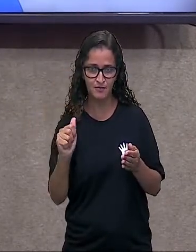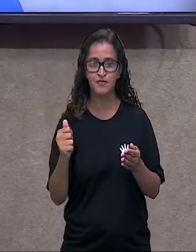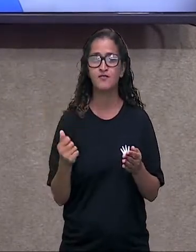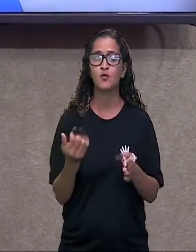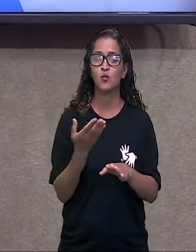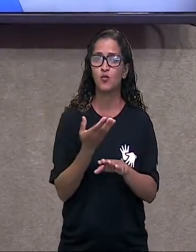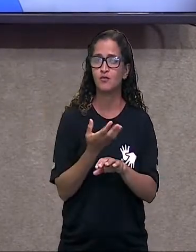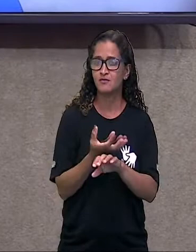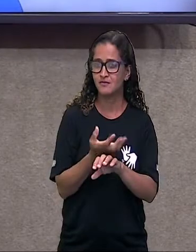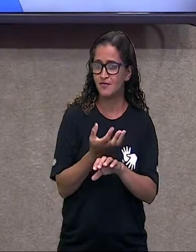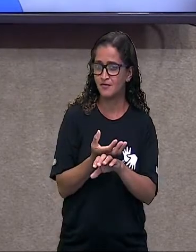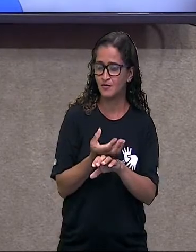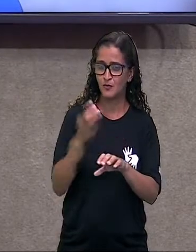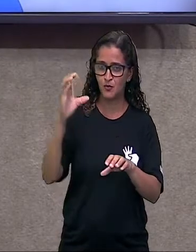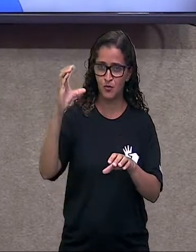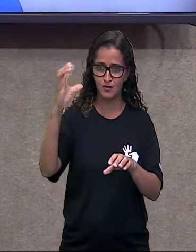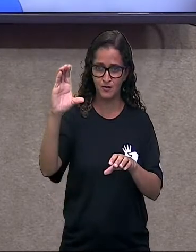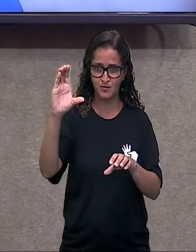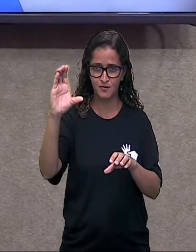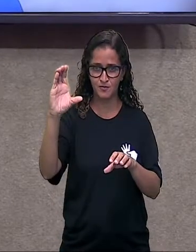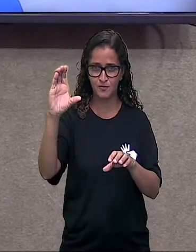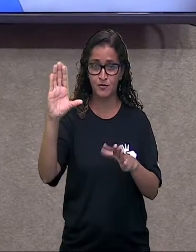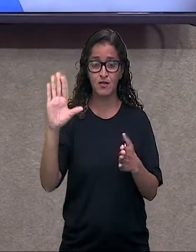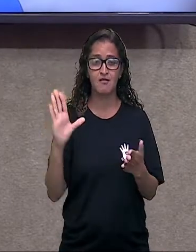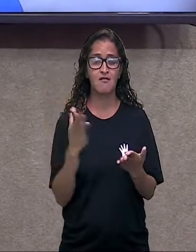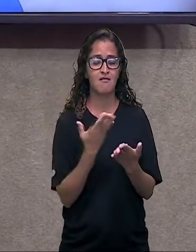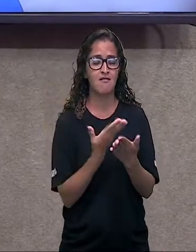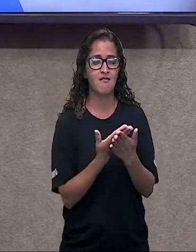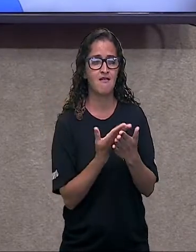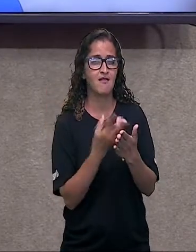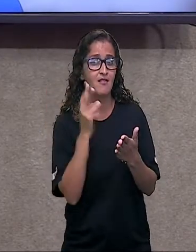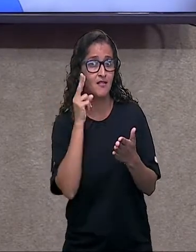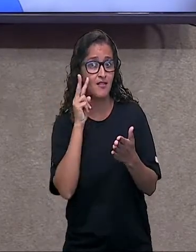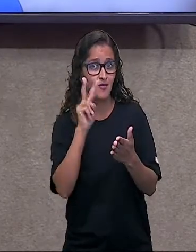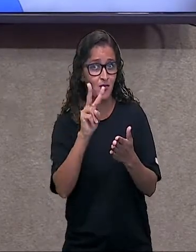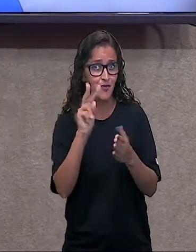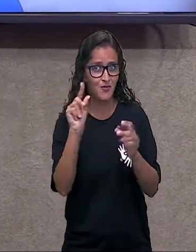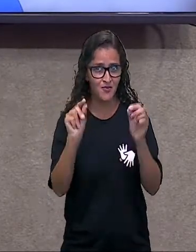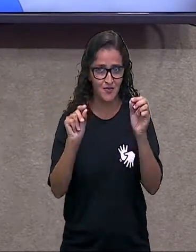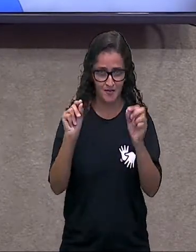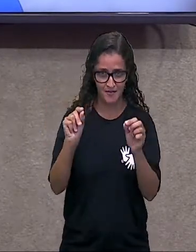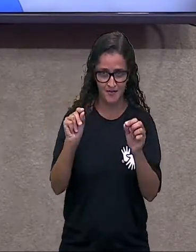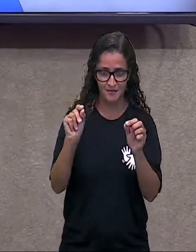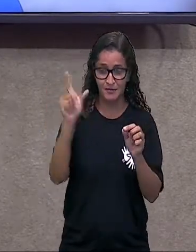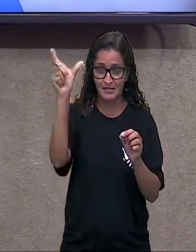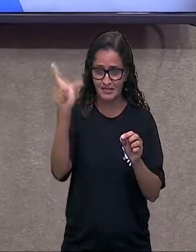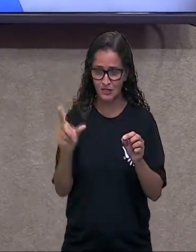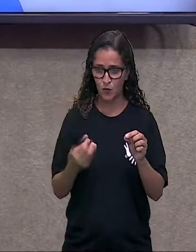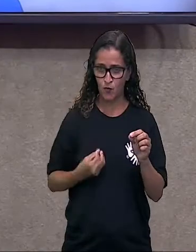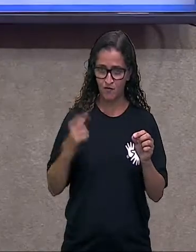ciências hoje nós vamos falar sobre seres vivos e não vivos.